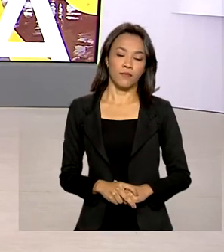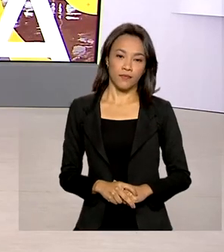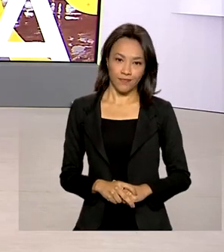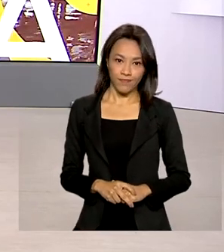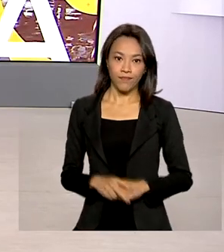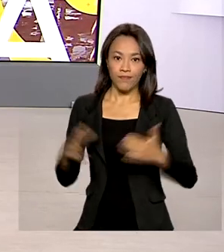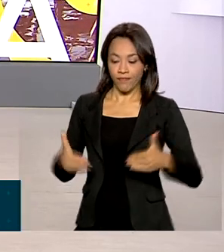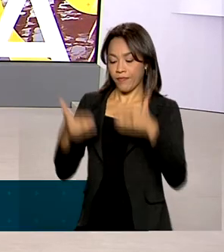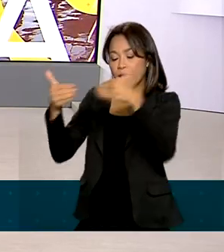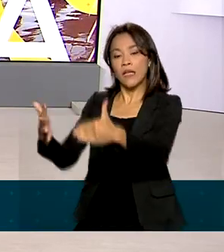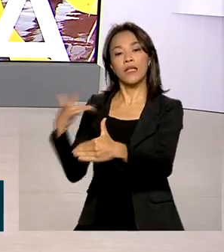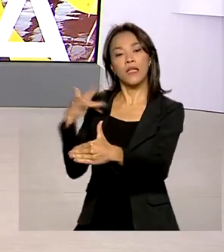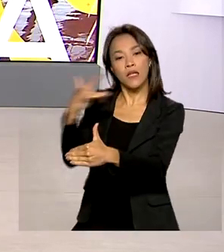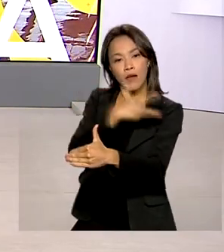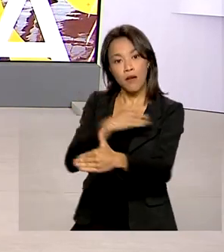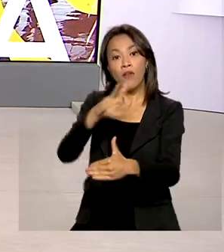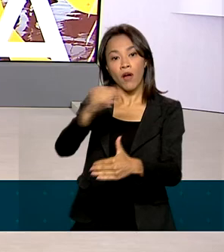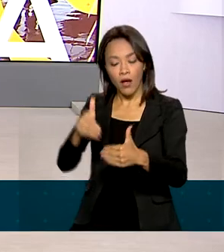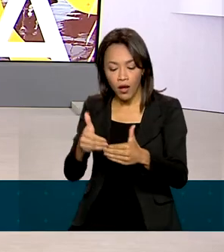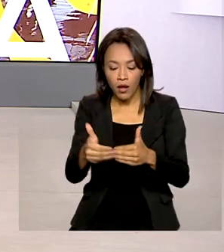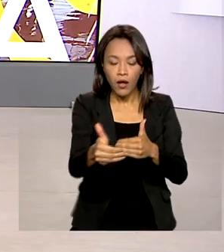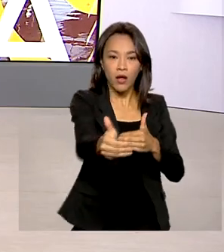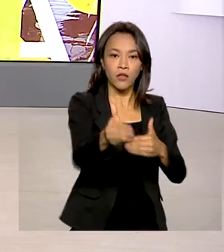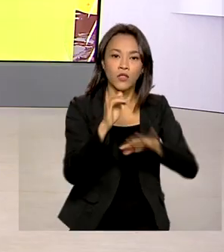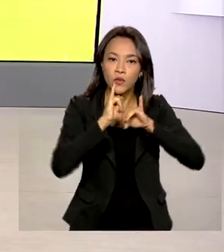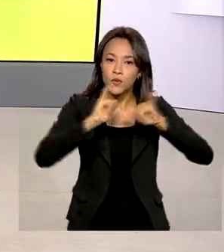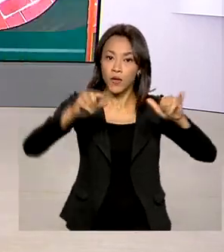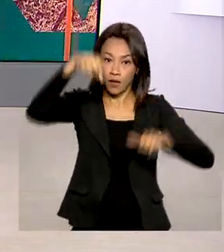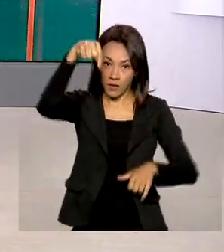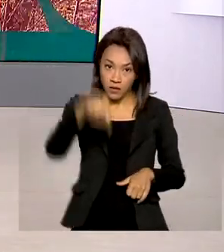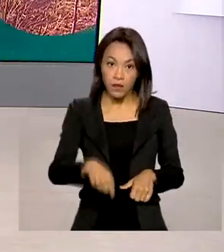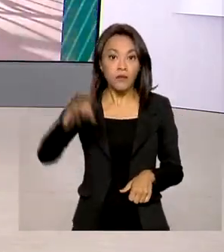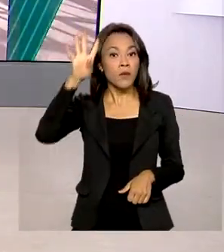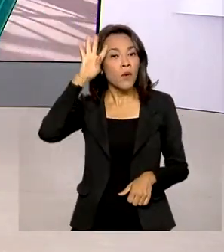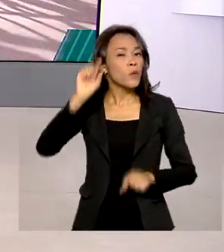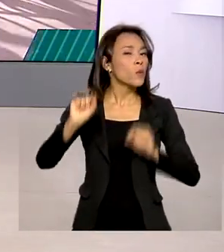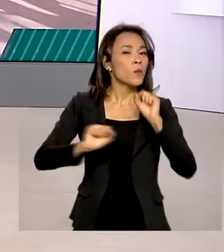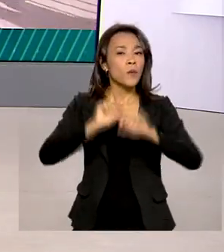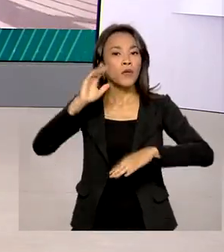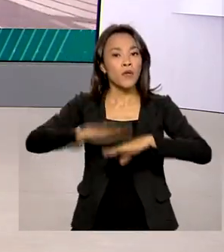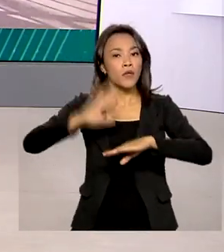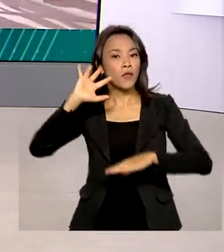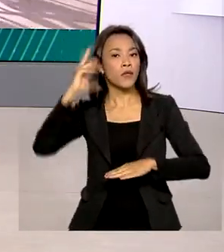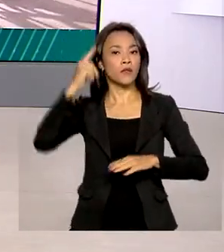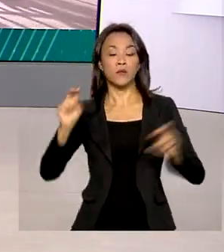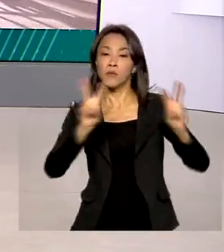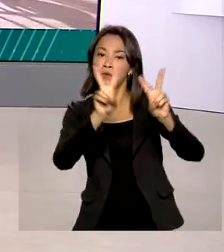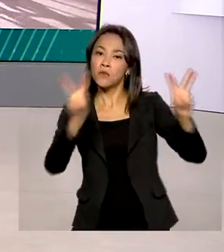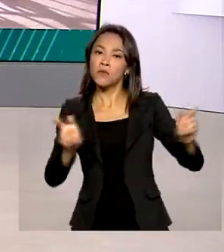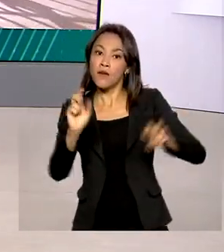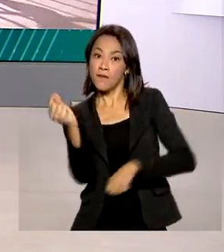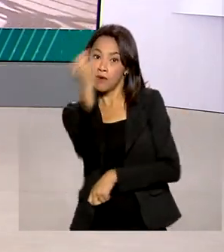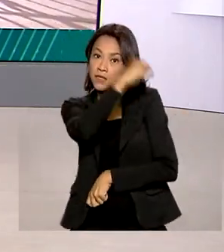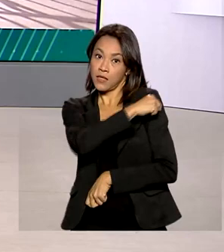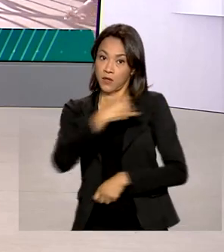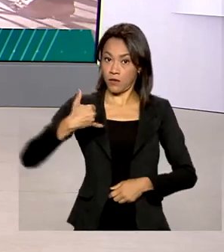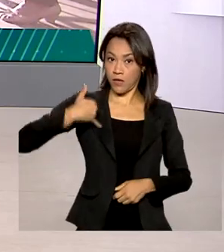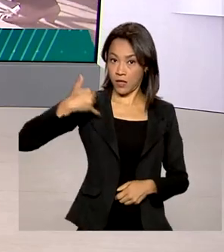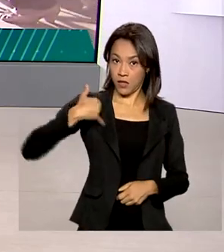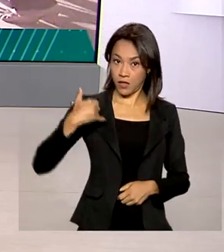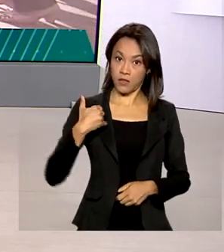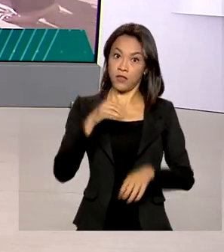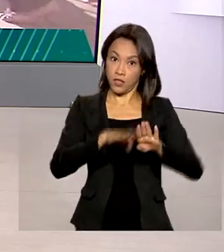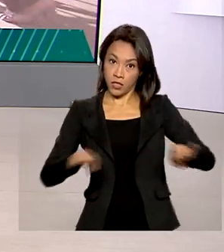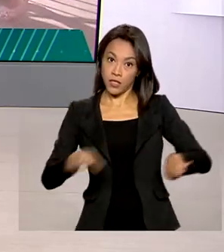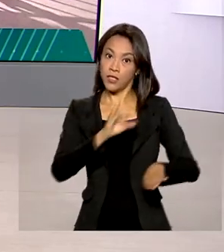O Ministério da Saúde deve divulgar nesta quarta-feira a decisão sobre a vacinação de crianças de 5 a 11